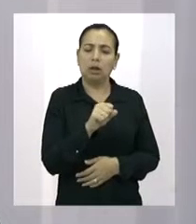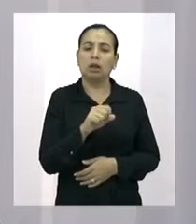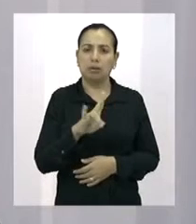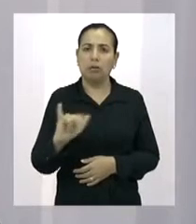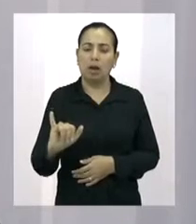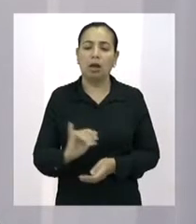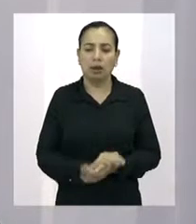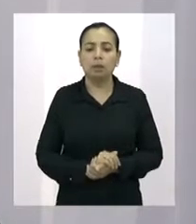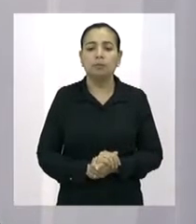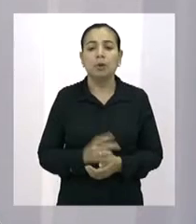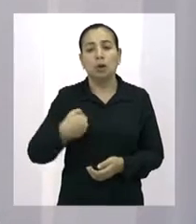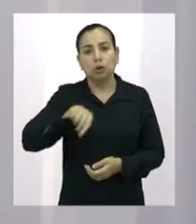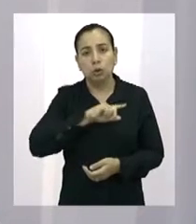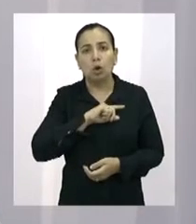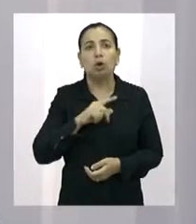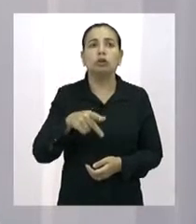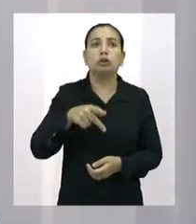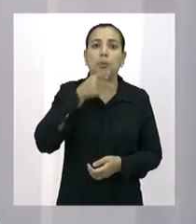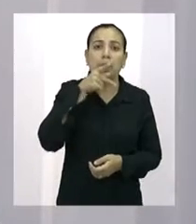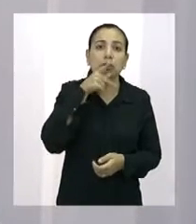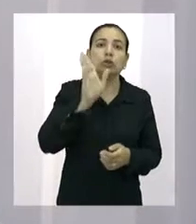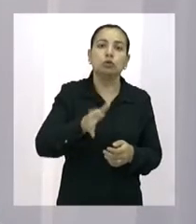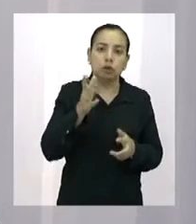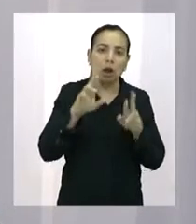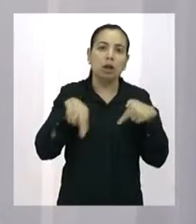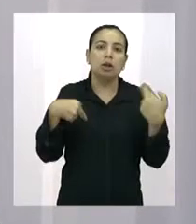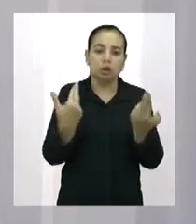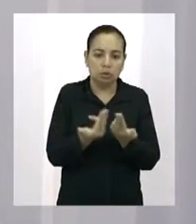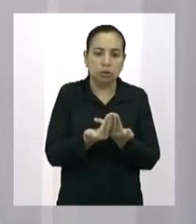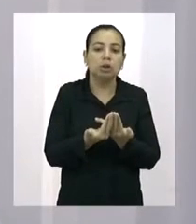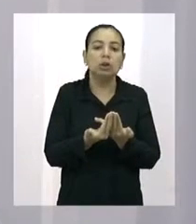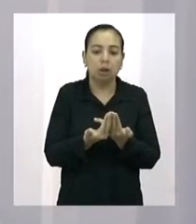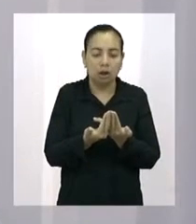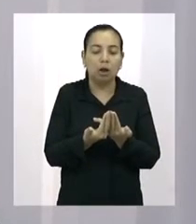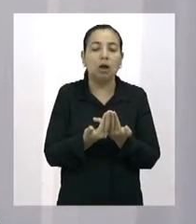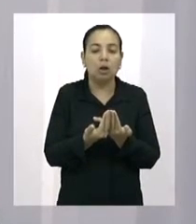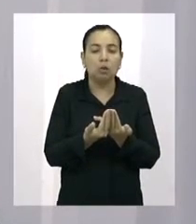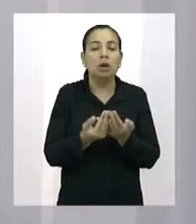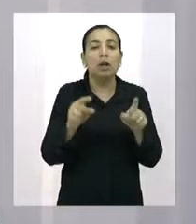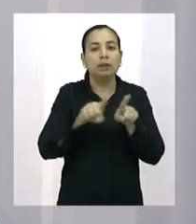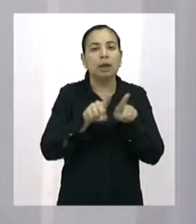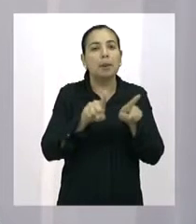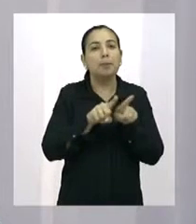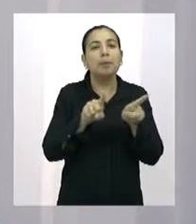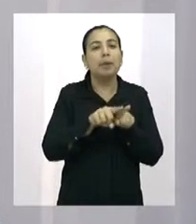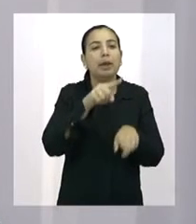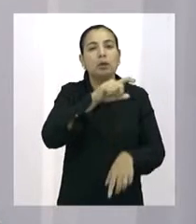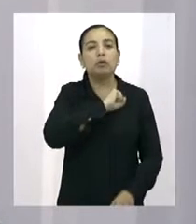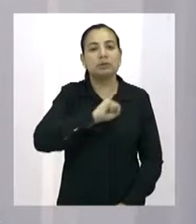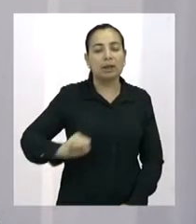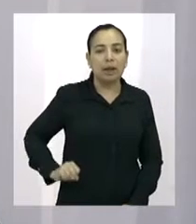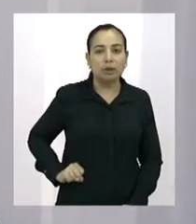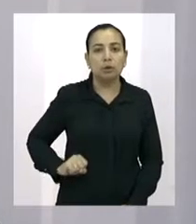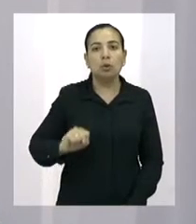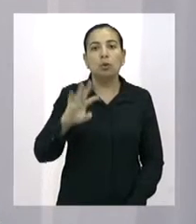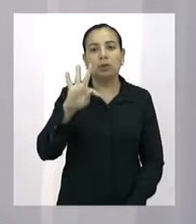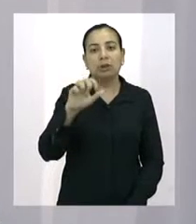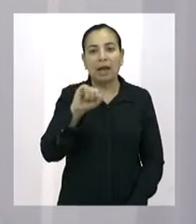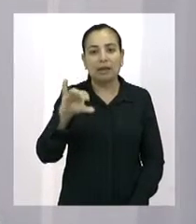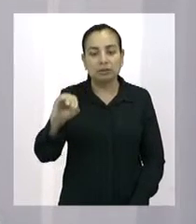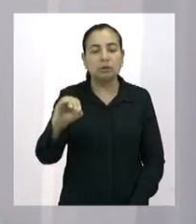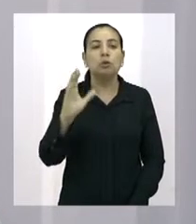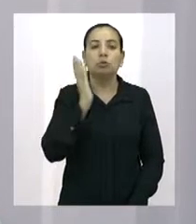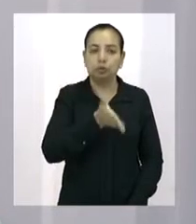já tivemos algumas reuniões com o senador Tachereissati, e a executiva municipal e estadual do